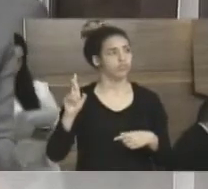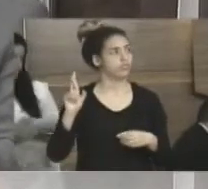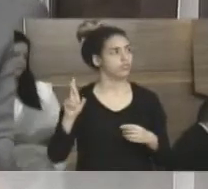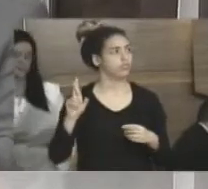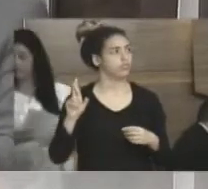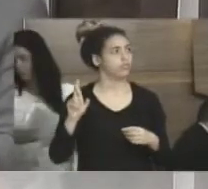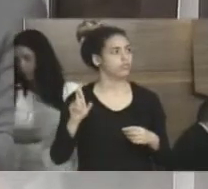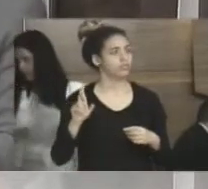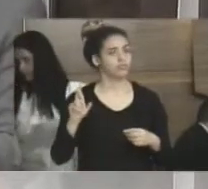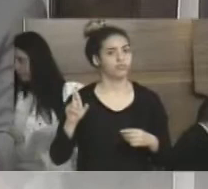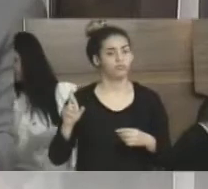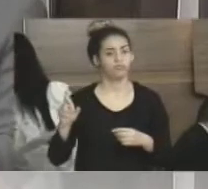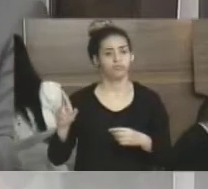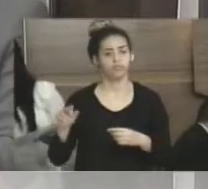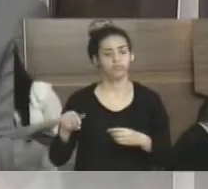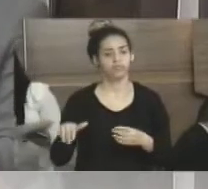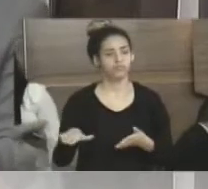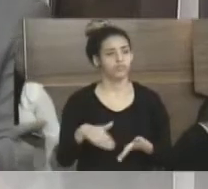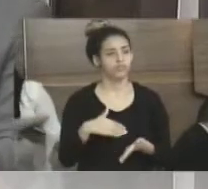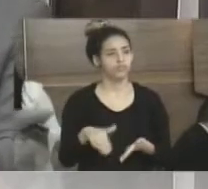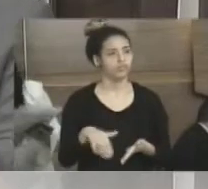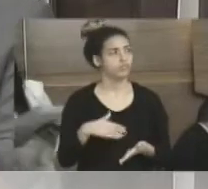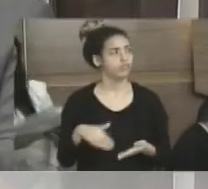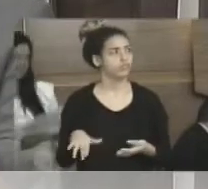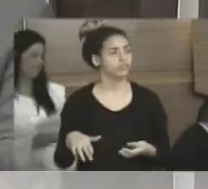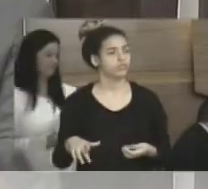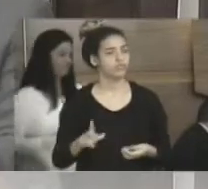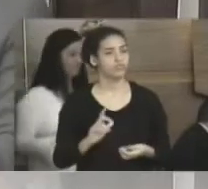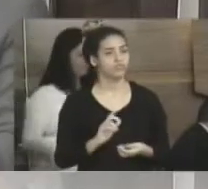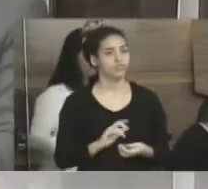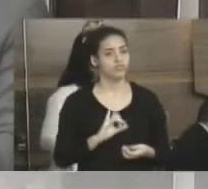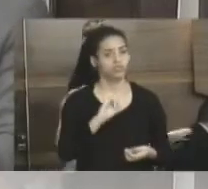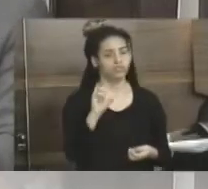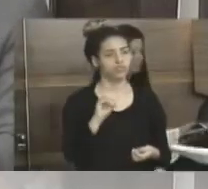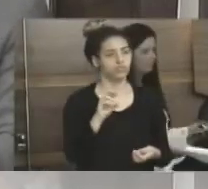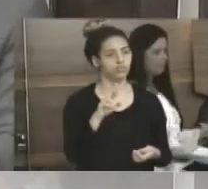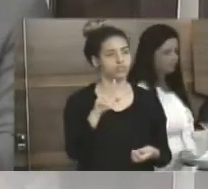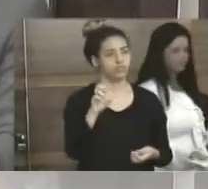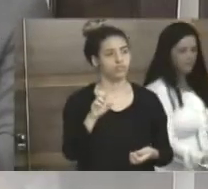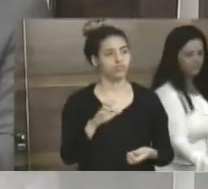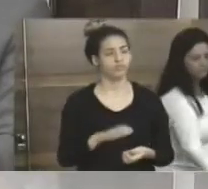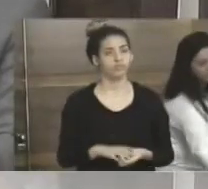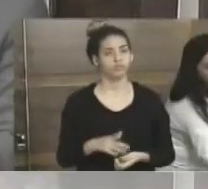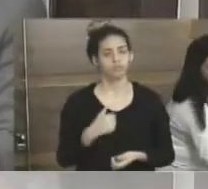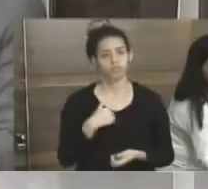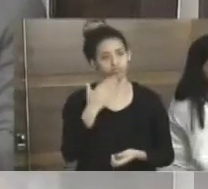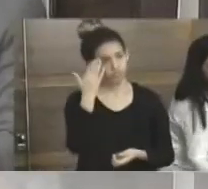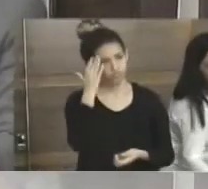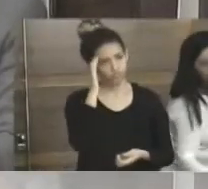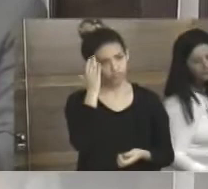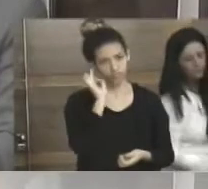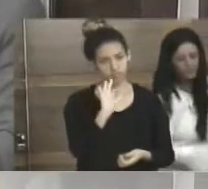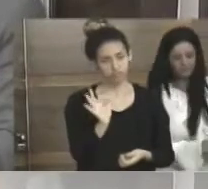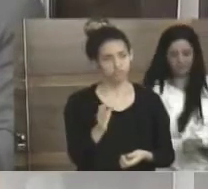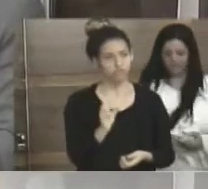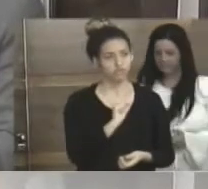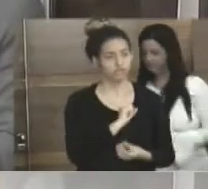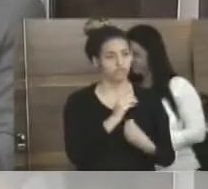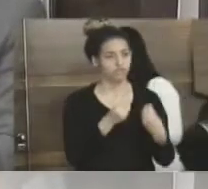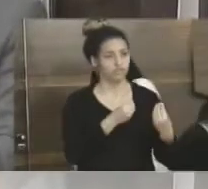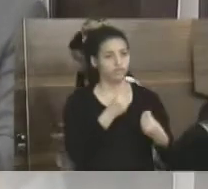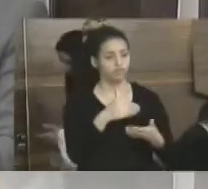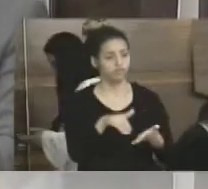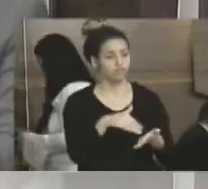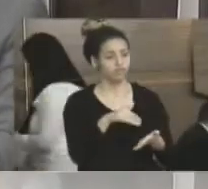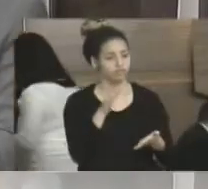de qualquer forma, o nosso secretário de Finanças, que é o Jorge Irineu, eu não entendo de números, assim como ele